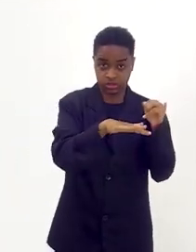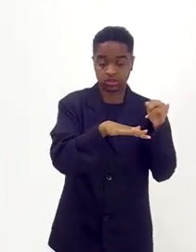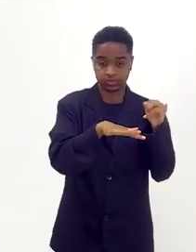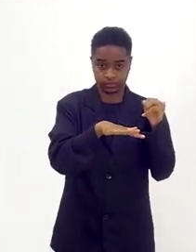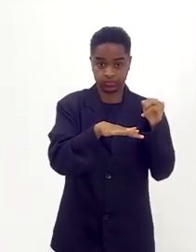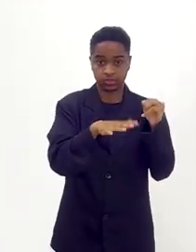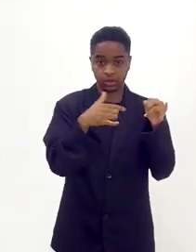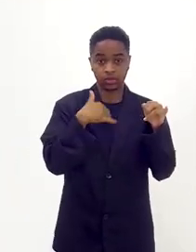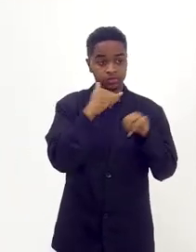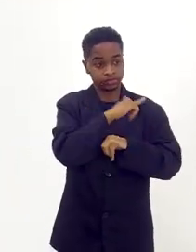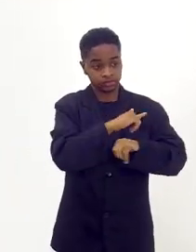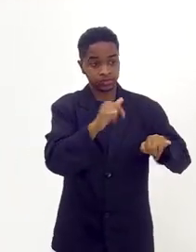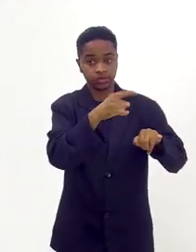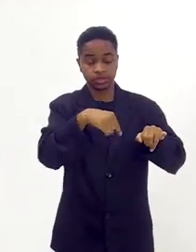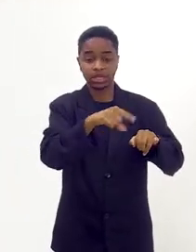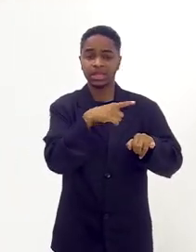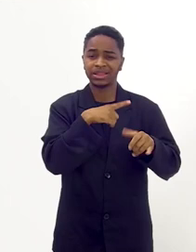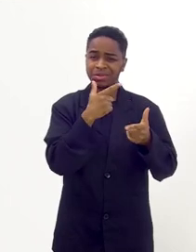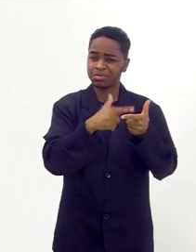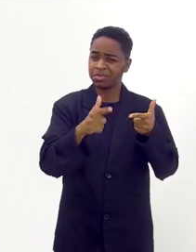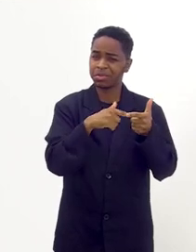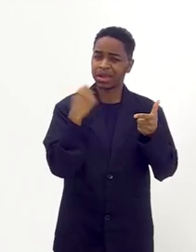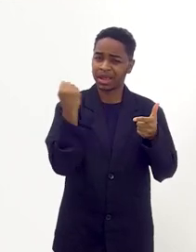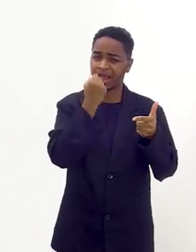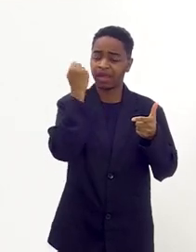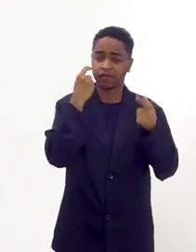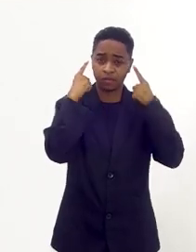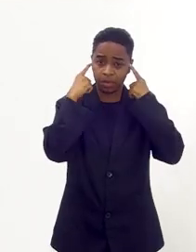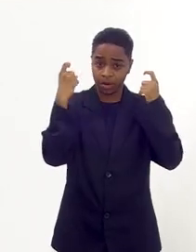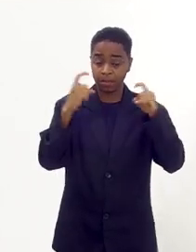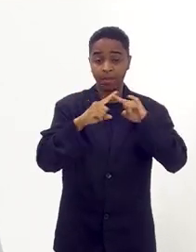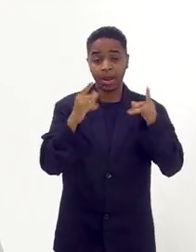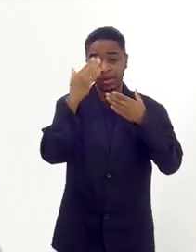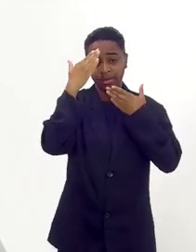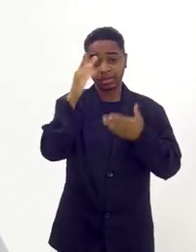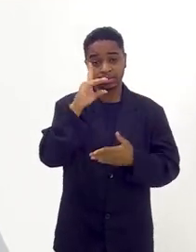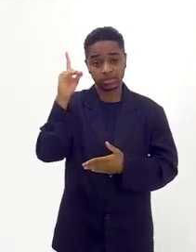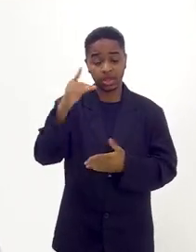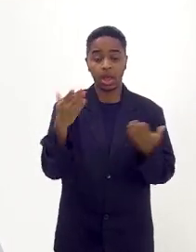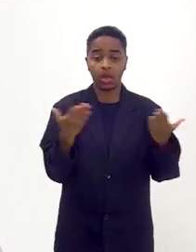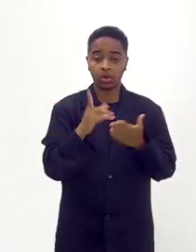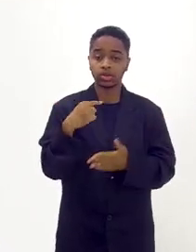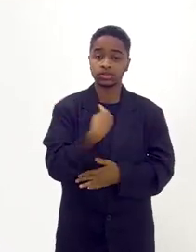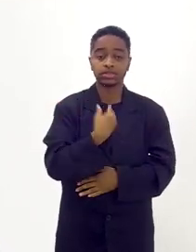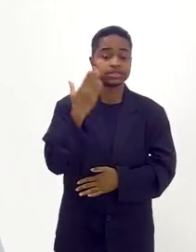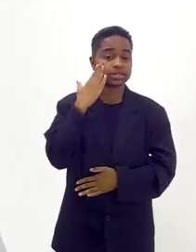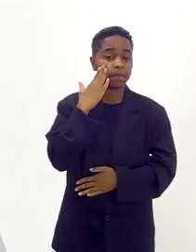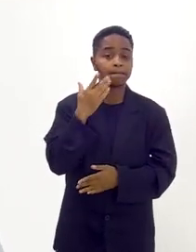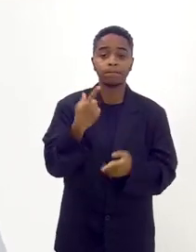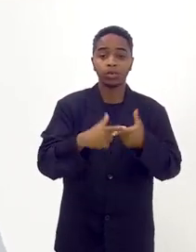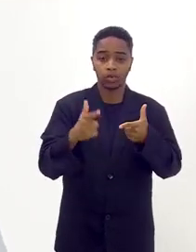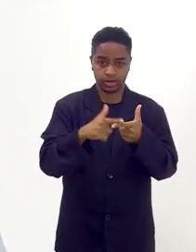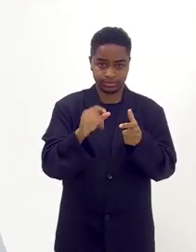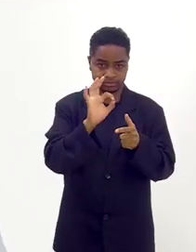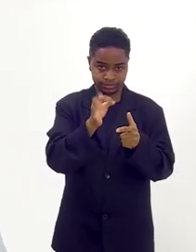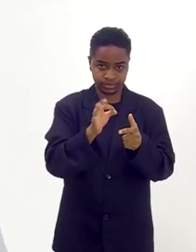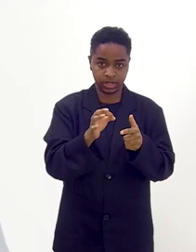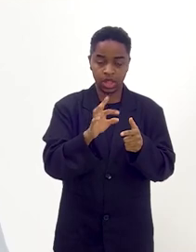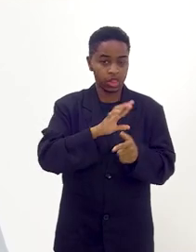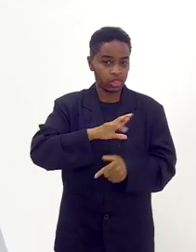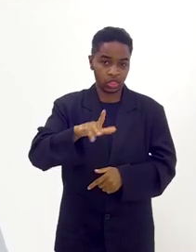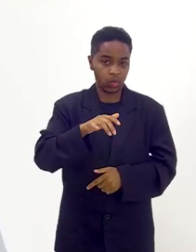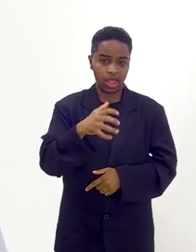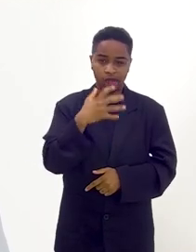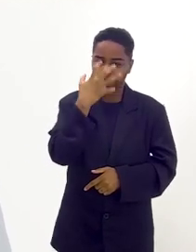né? Eu queria falar uma coisa para vocês. Eu tenho um problema seríssimo com barulho e, graças a Deus, agora a gente descobriu o porquê, né?